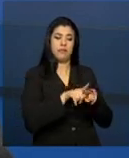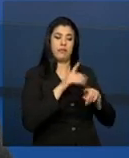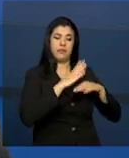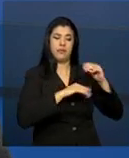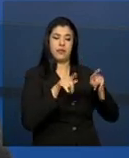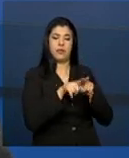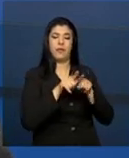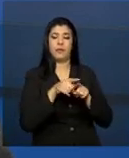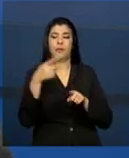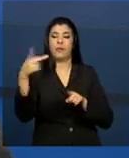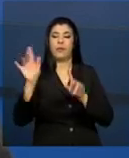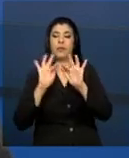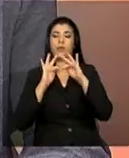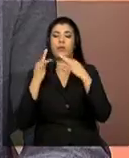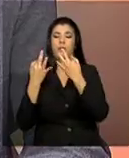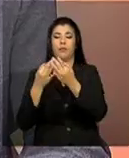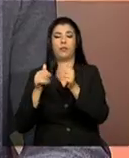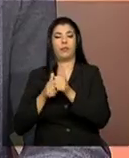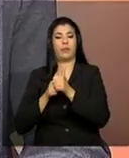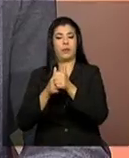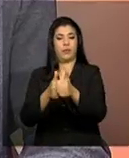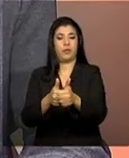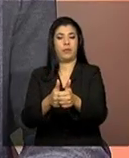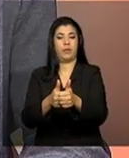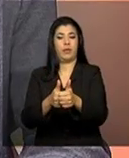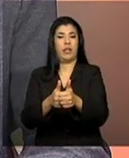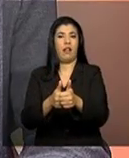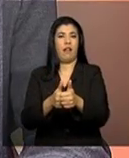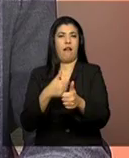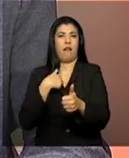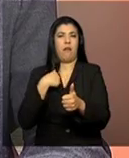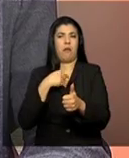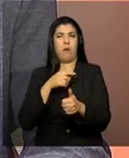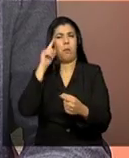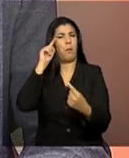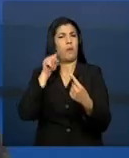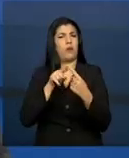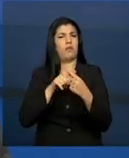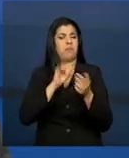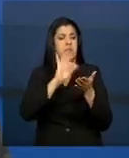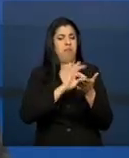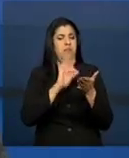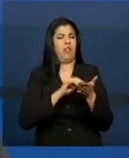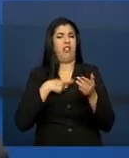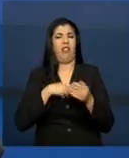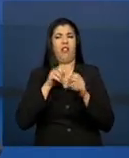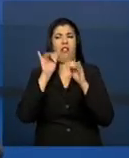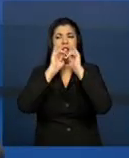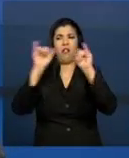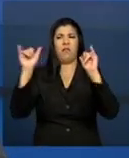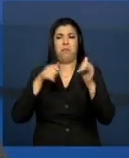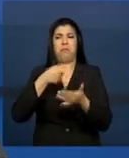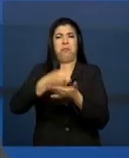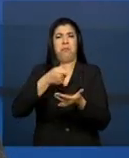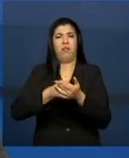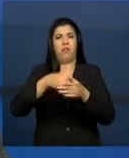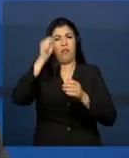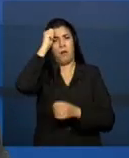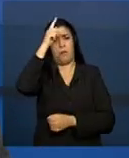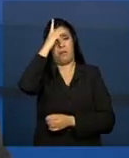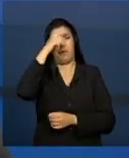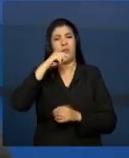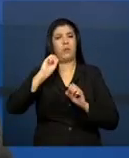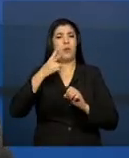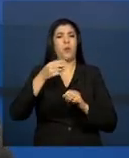né, então o objetivo aqui não é fazer um registro porque tem que informar para a prefeitura ou porque tem que informar para o ministério, né,